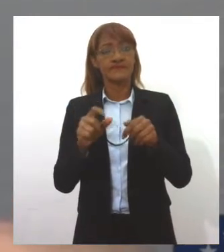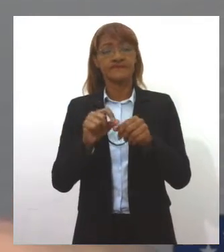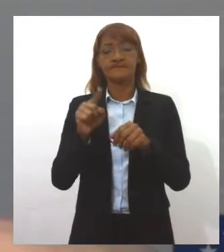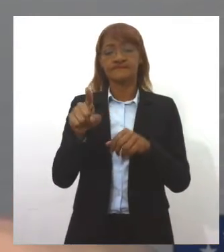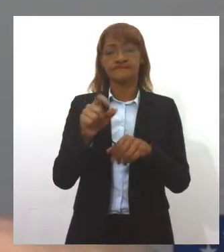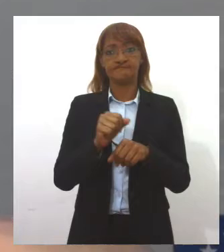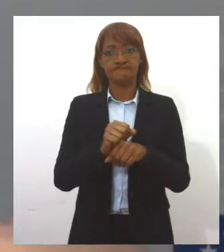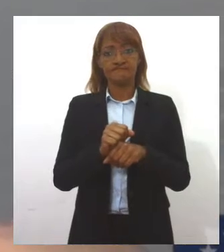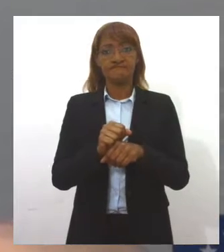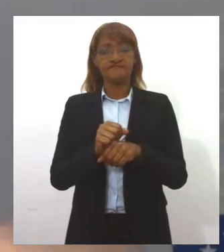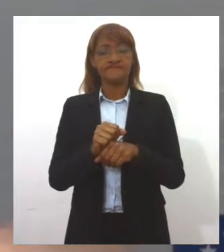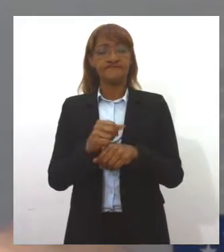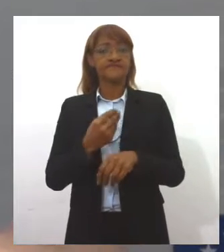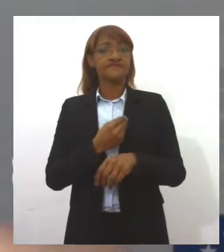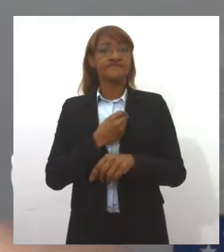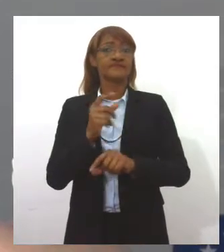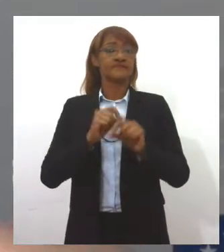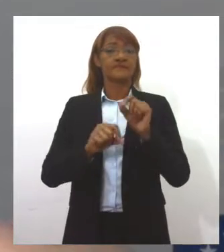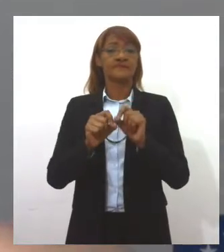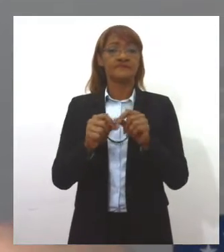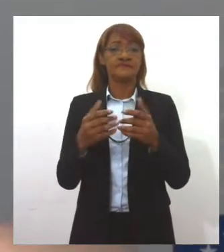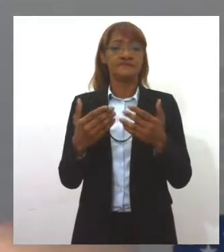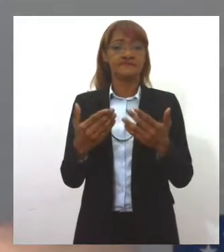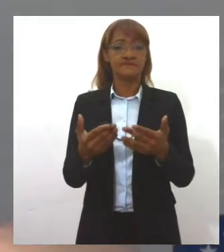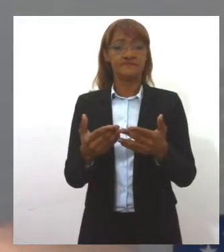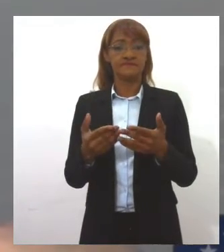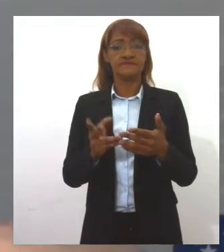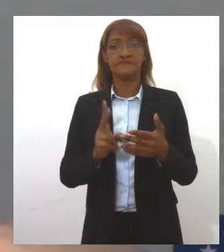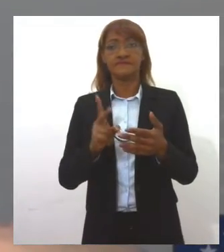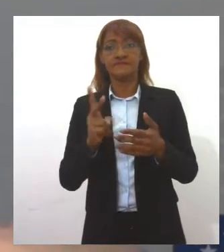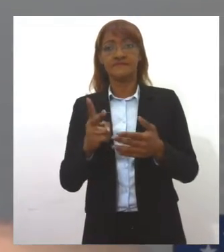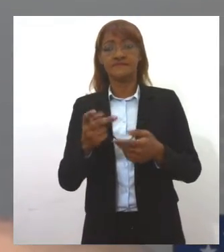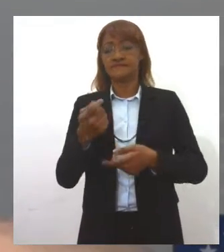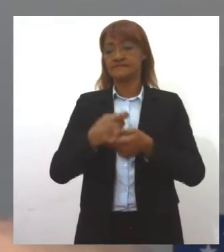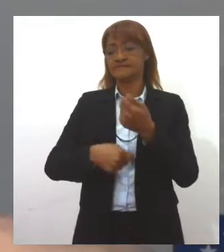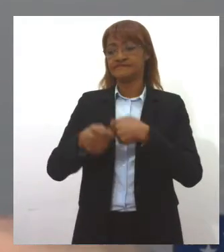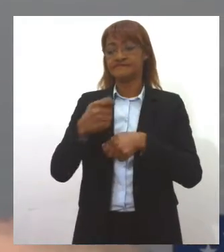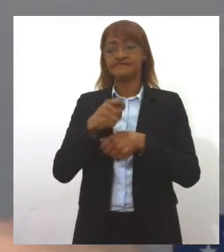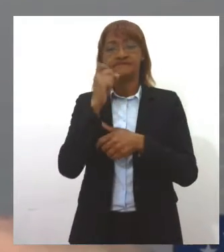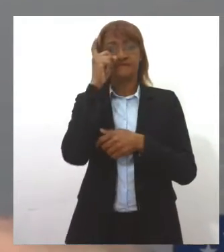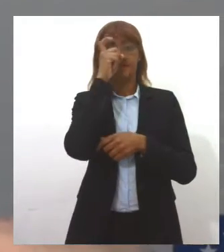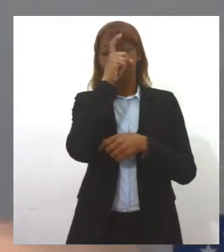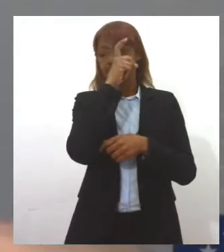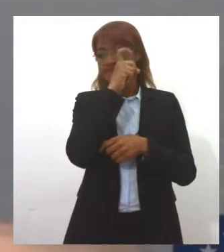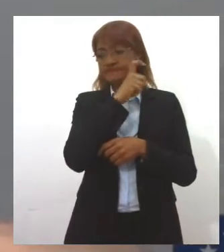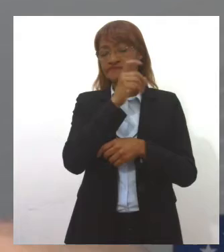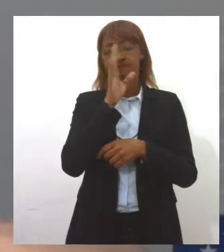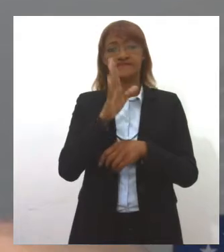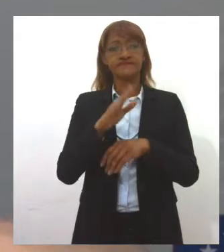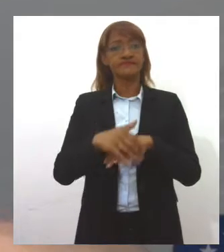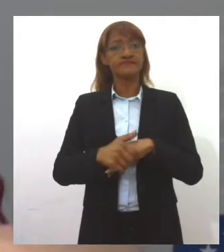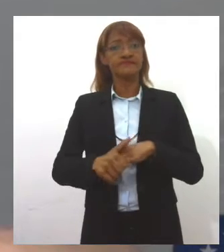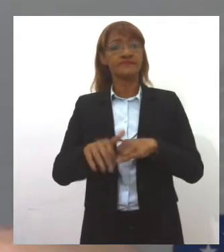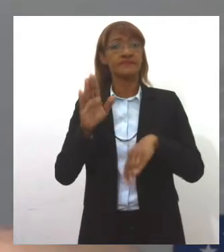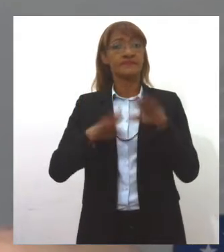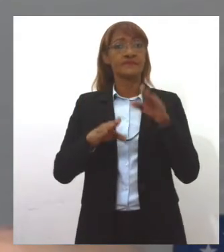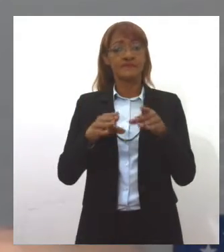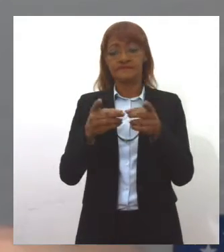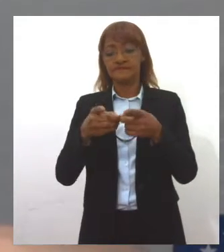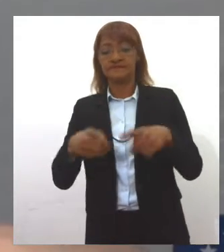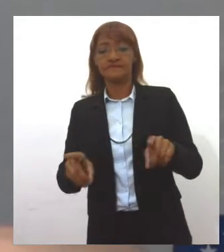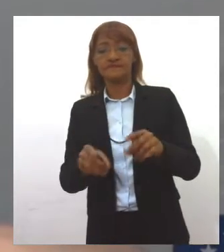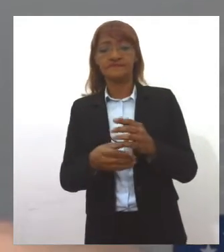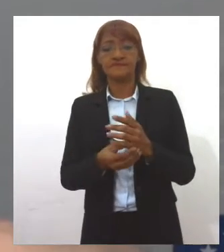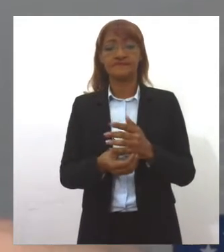pode sobreviver, sem necessariamente, muitas vezes, porque o fator econômico dificulta, às vezes, ela até separar do marido, porque ela depende financeiramente